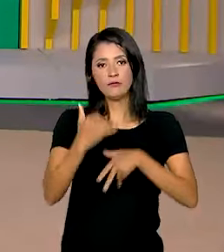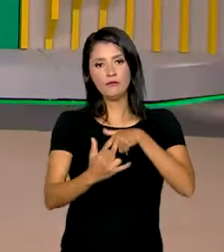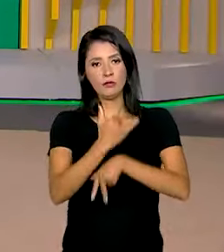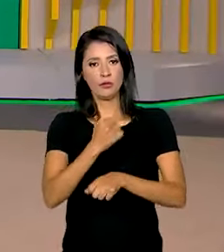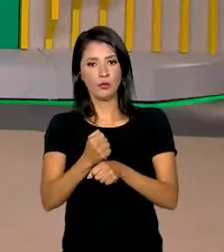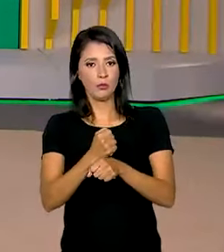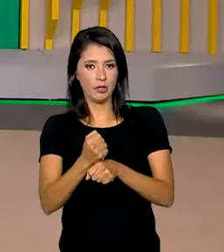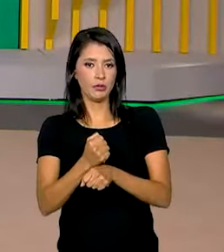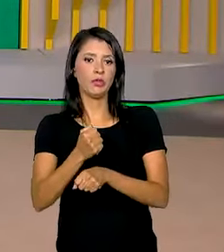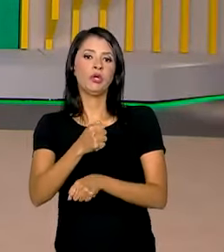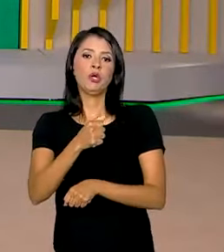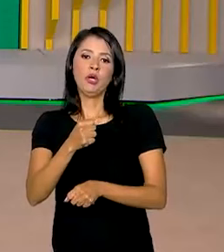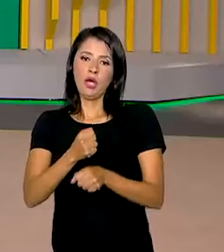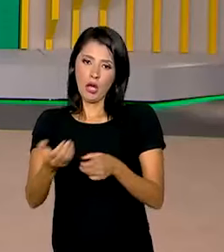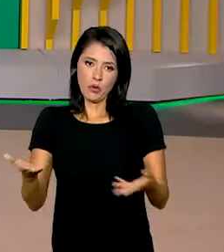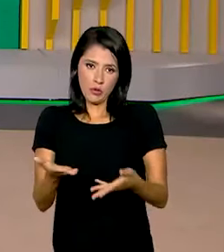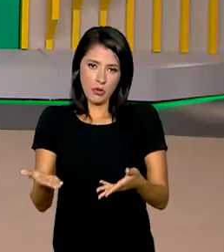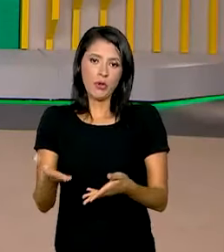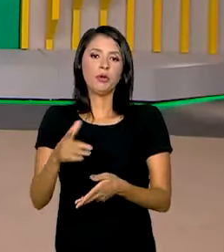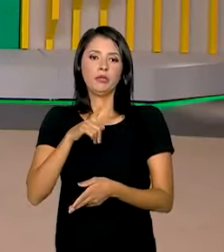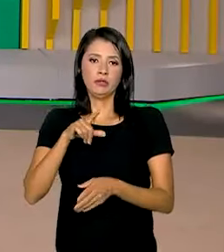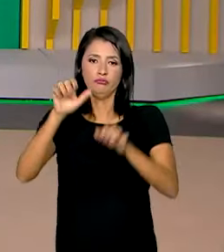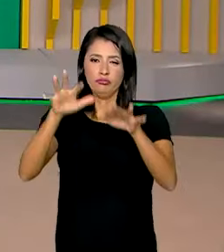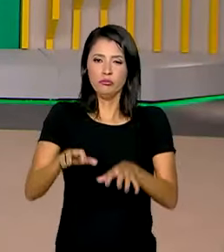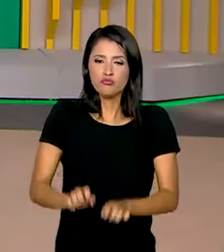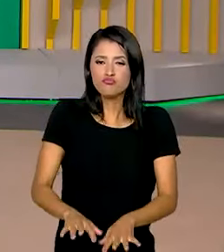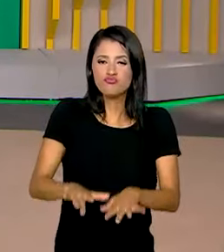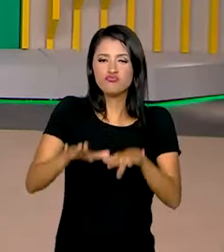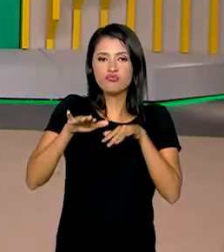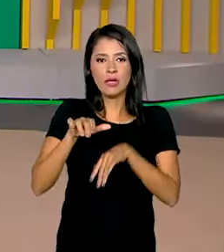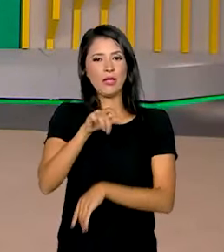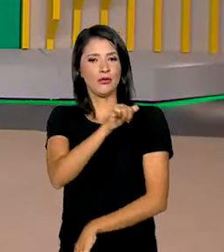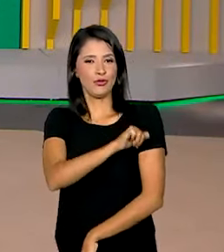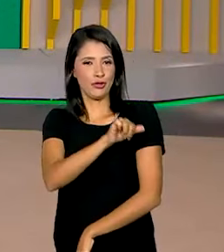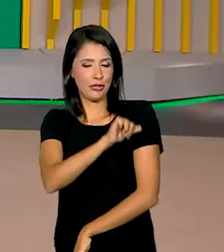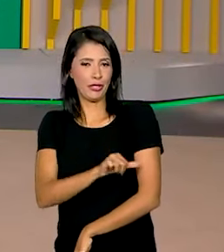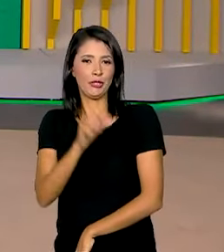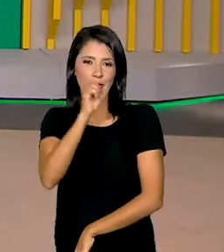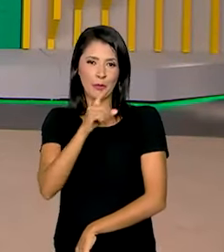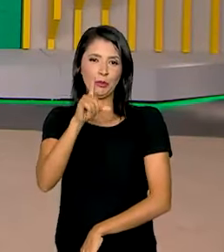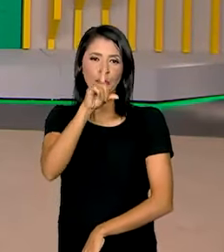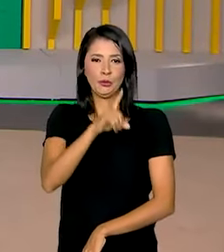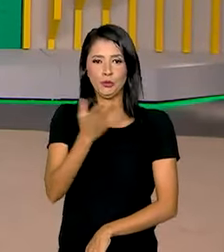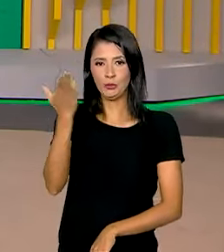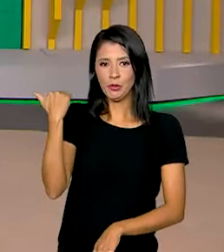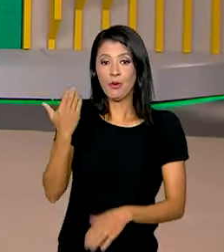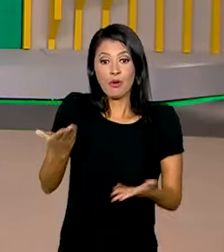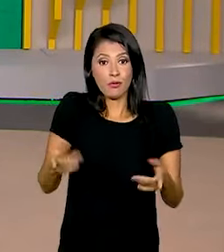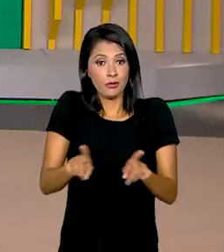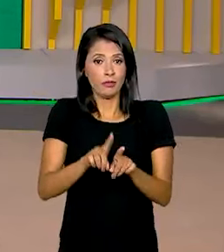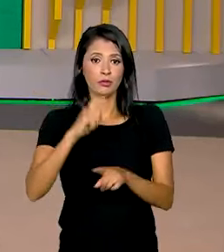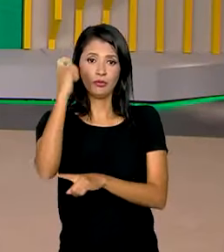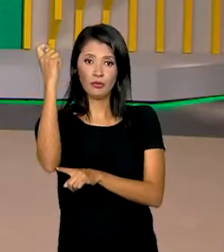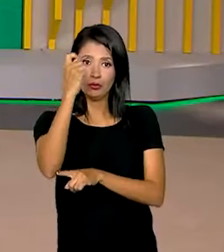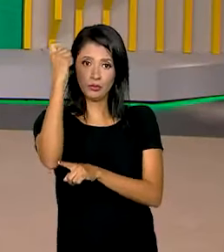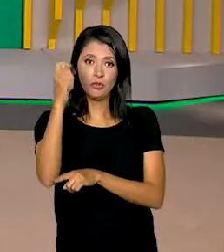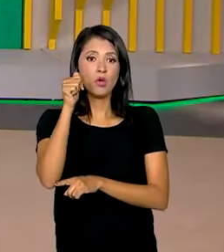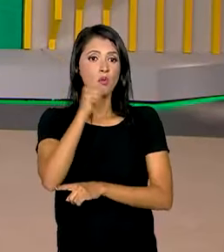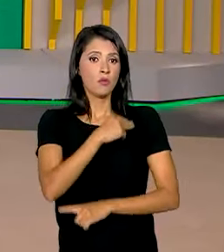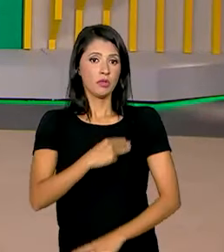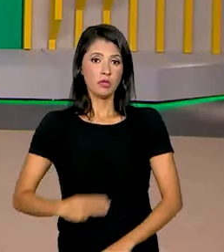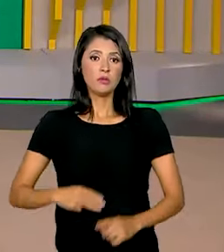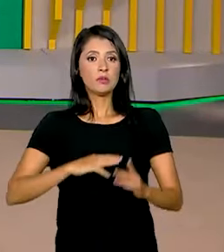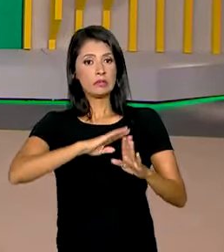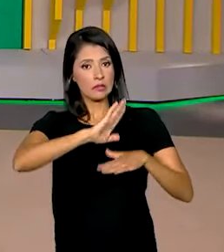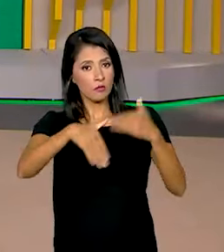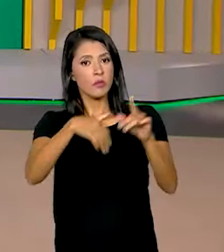ano. Com a situação no Rio de Janeiro, no último fim de semana e agora na região sul, o ministro do Desenvolvimento Social